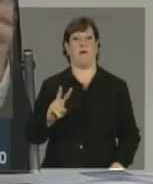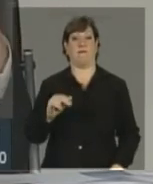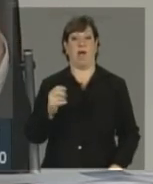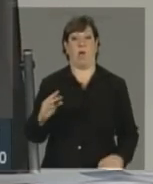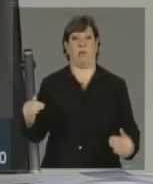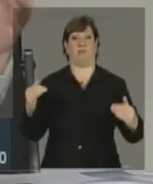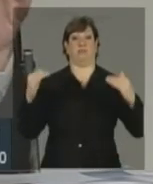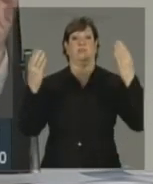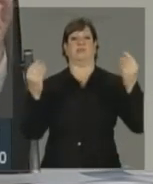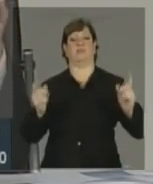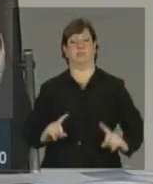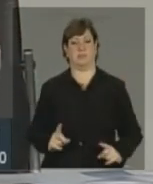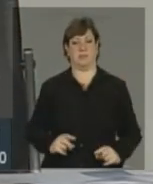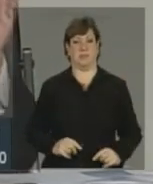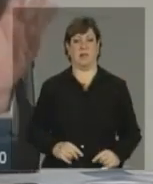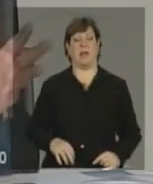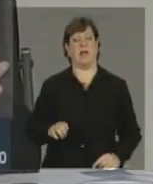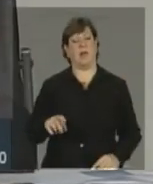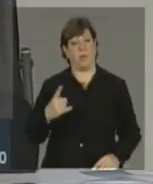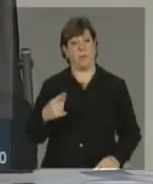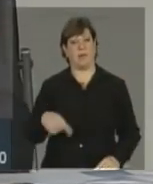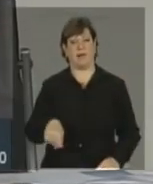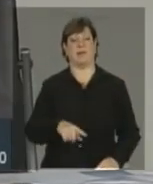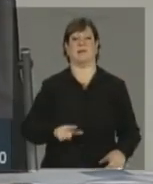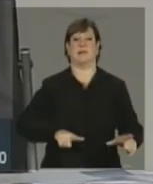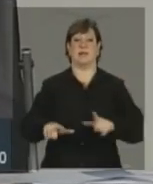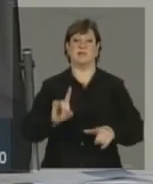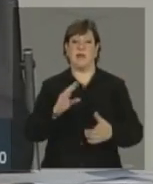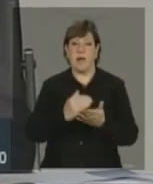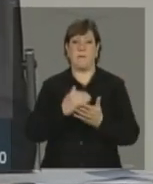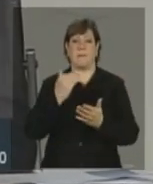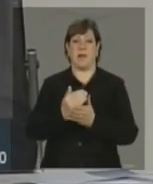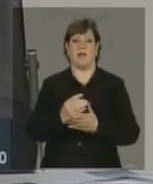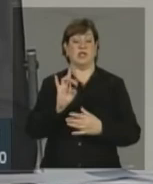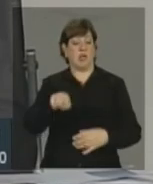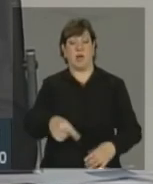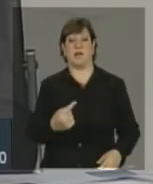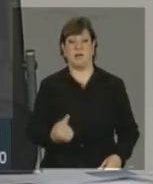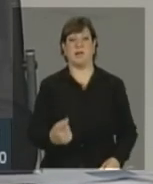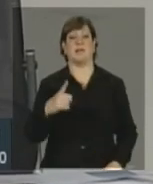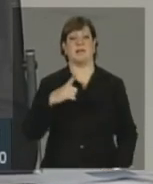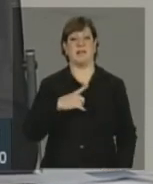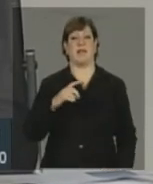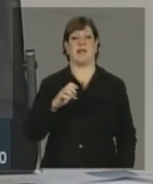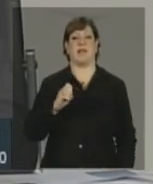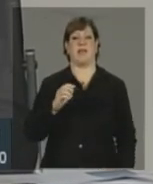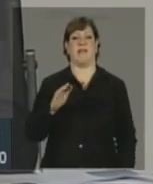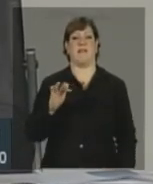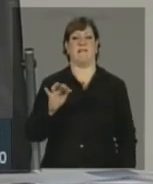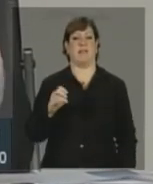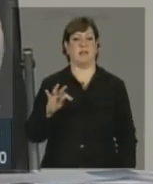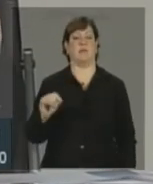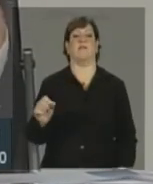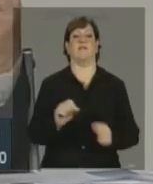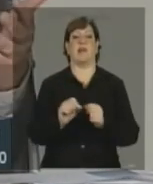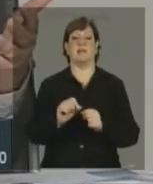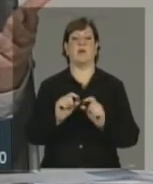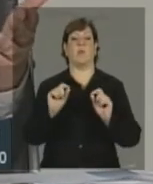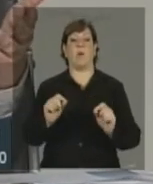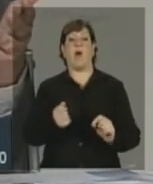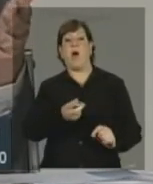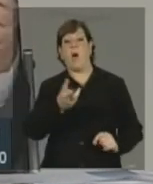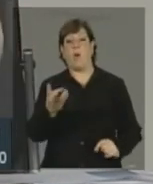delas é essa, é apenas uma ação a mais. Por si só, ela tem um efeito de fazer com que algum